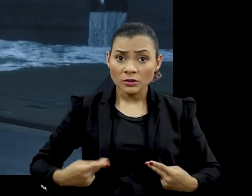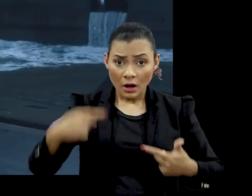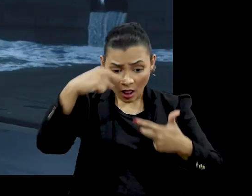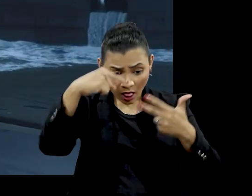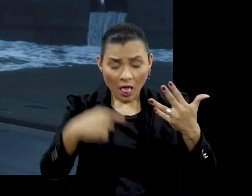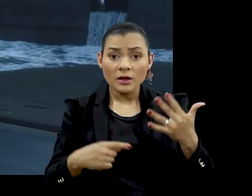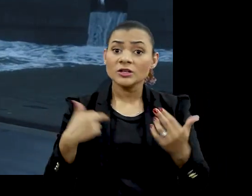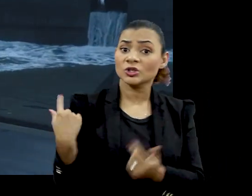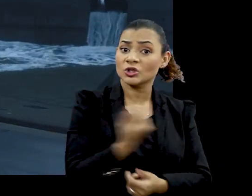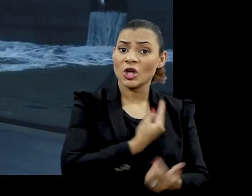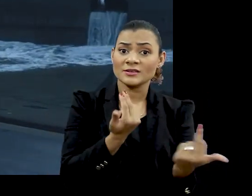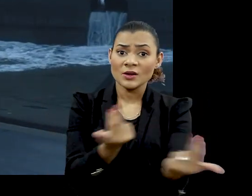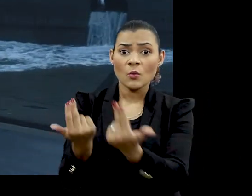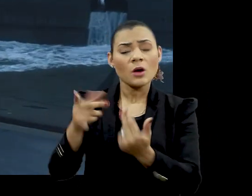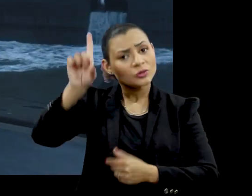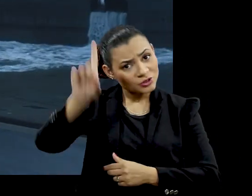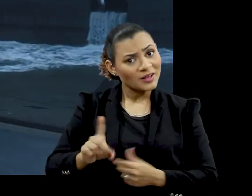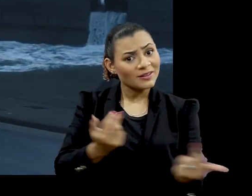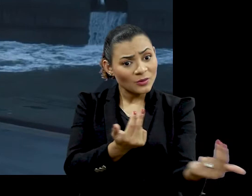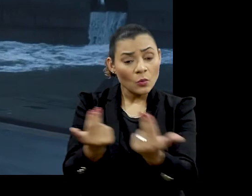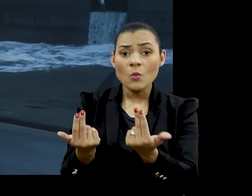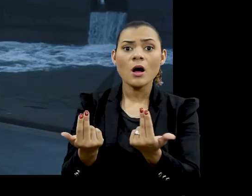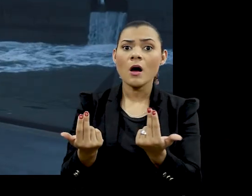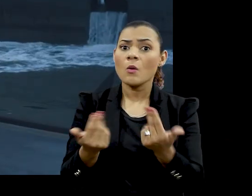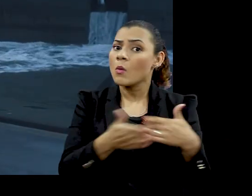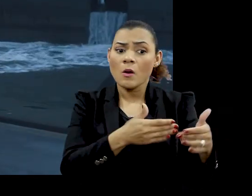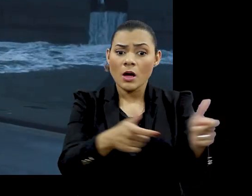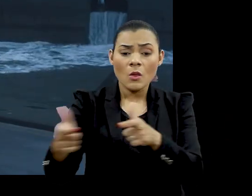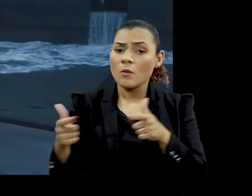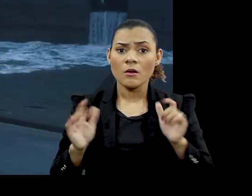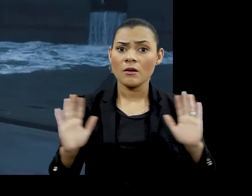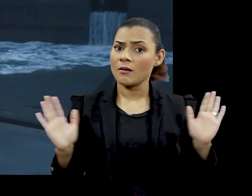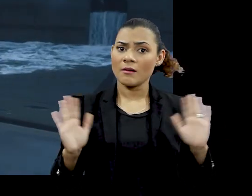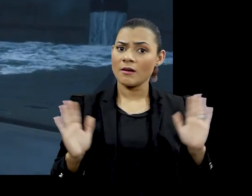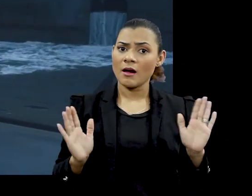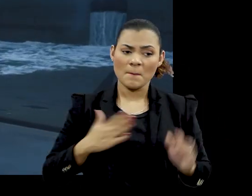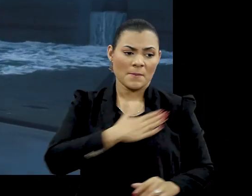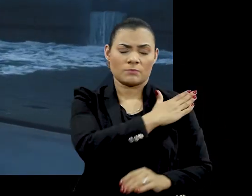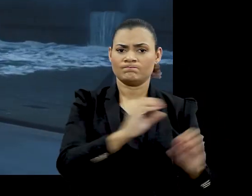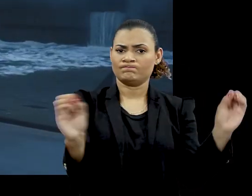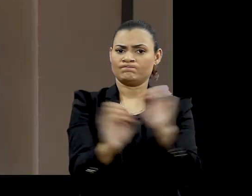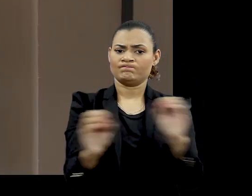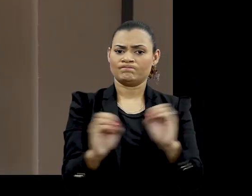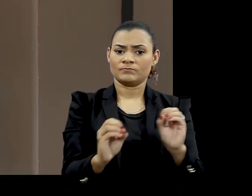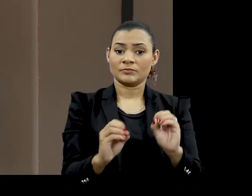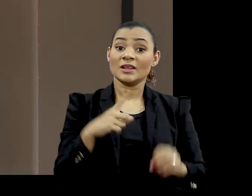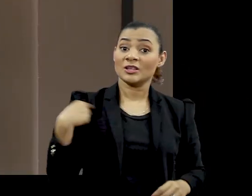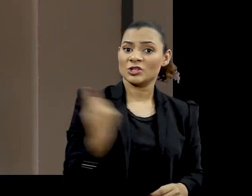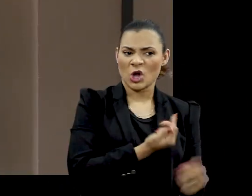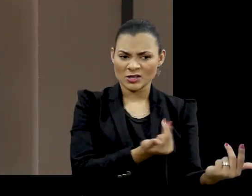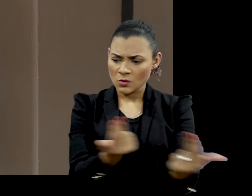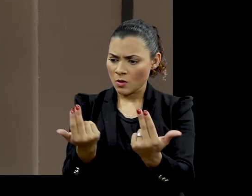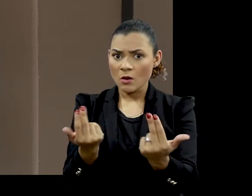Humanos Nós somos todos iguais Temos os mesmos direitos em todos os lugares E sem nenhum tipo de discriminação Se todos